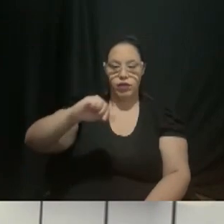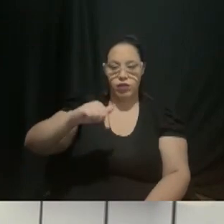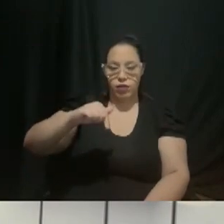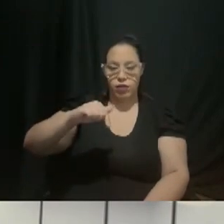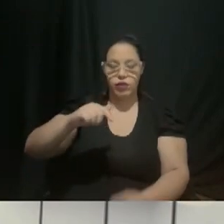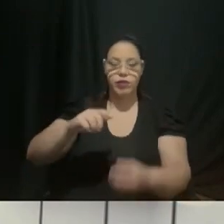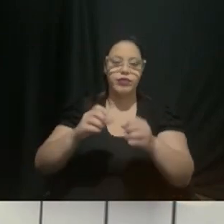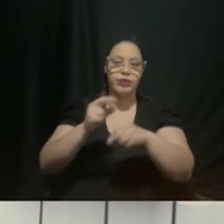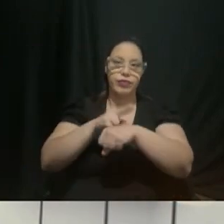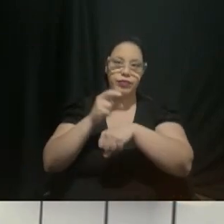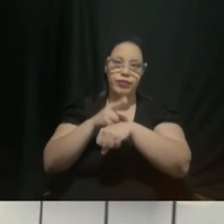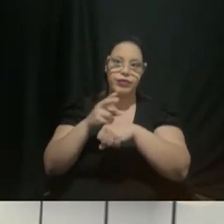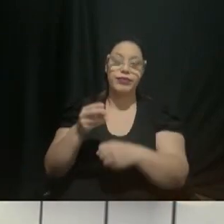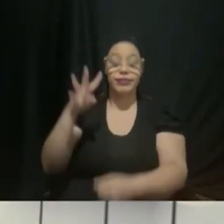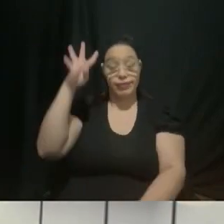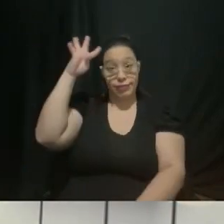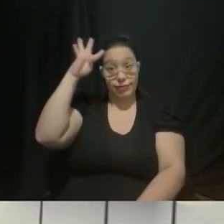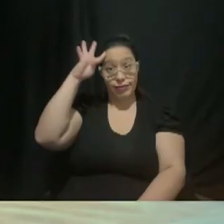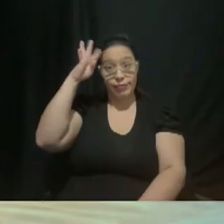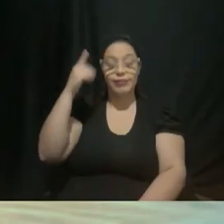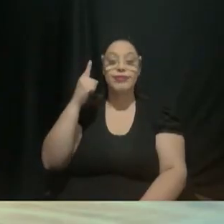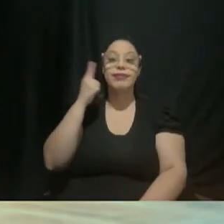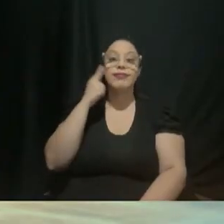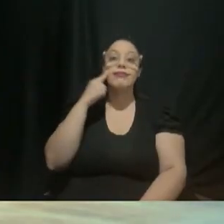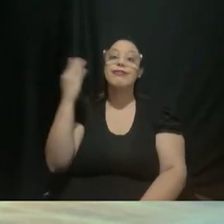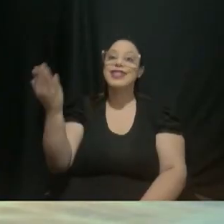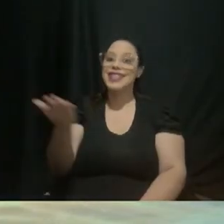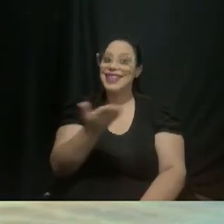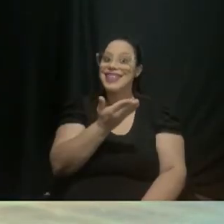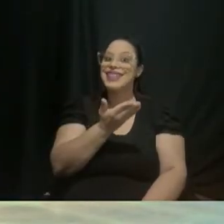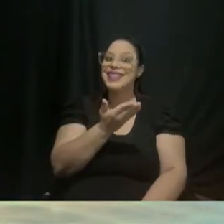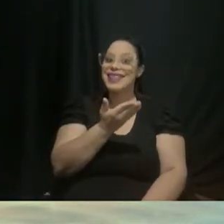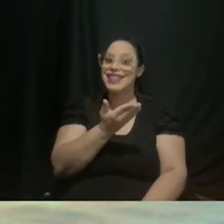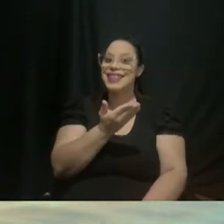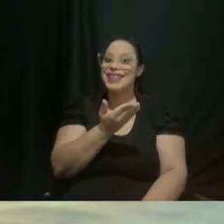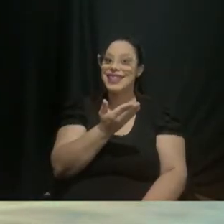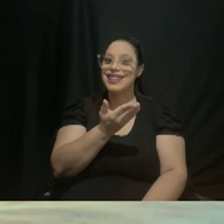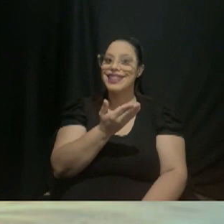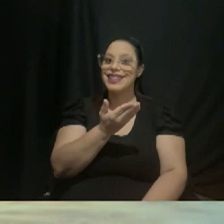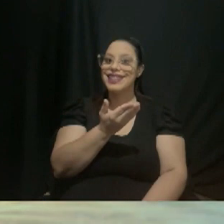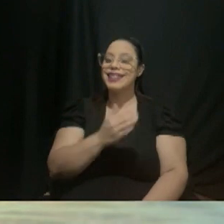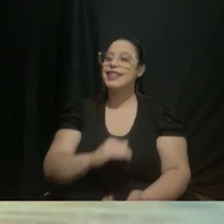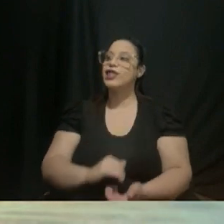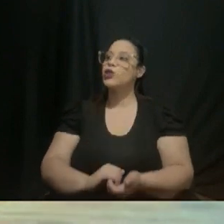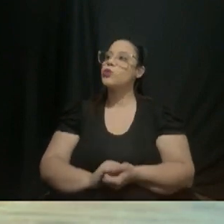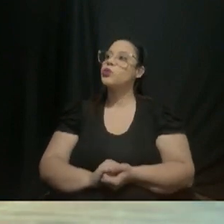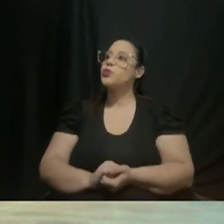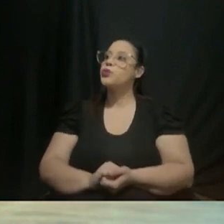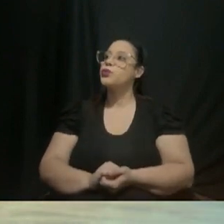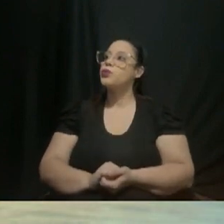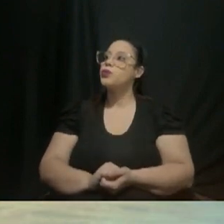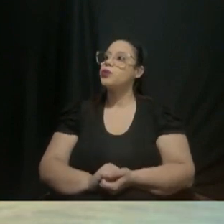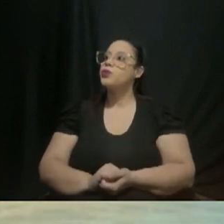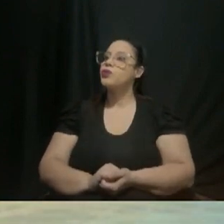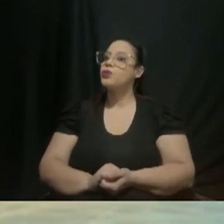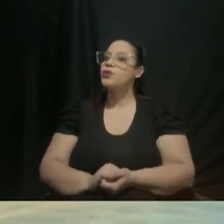quarta-feira A vagas para Agente de Vendas de Serviços